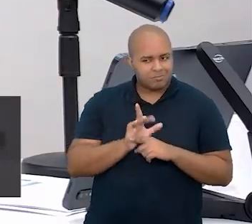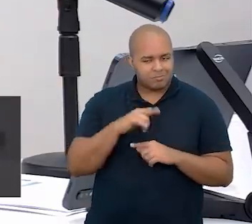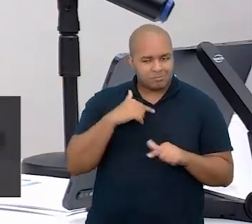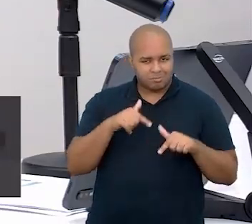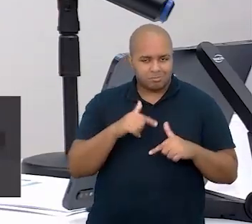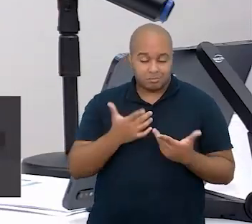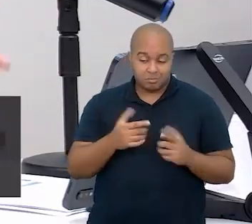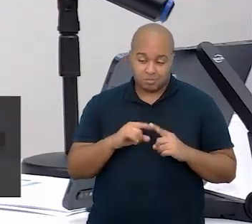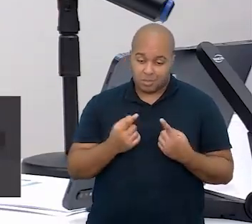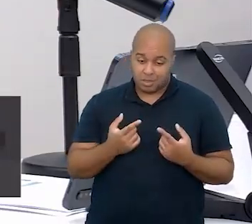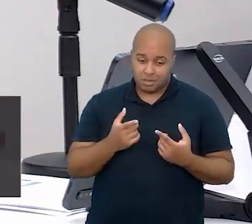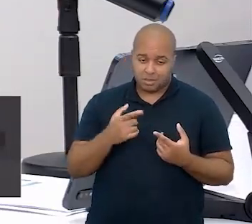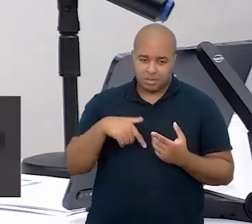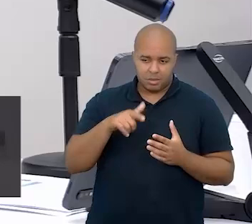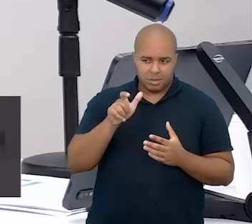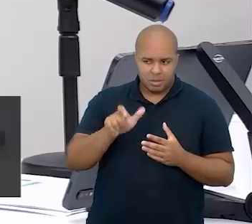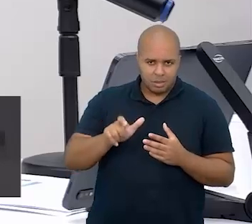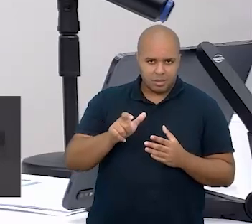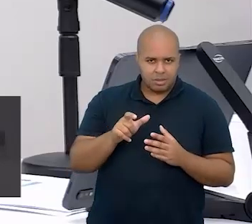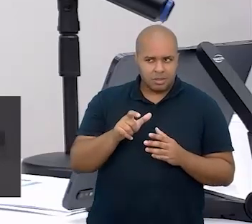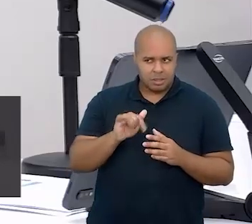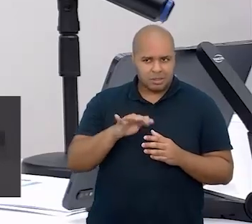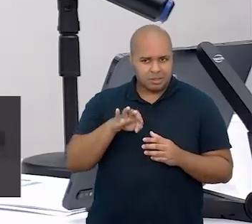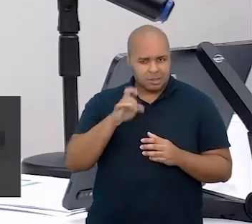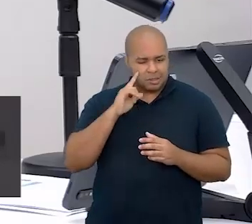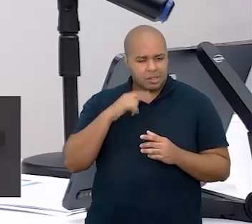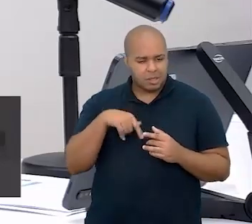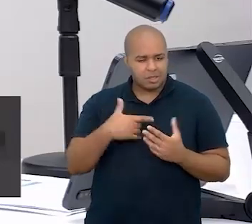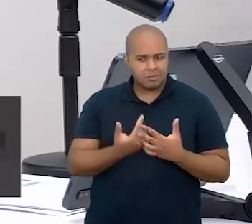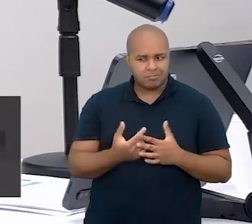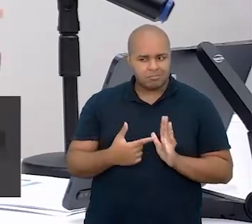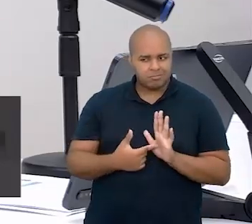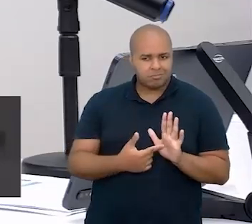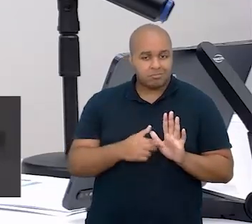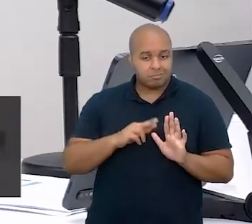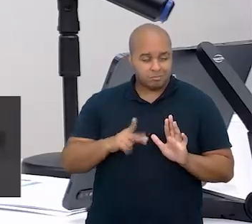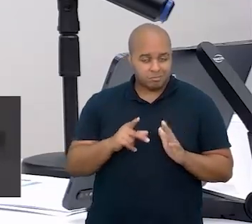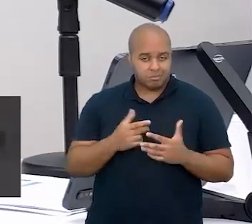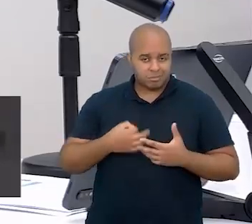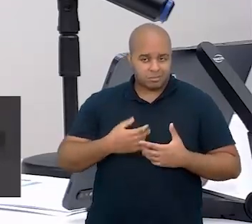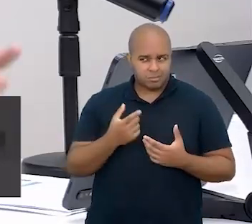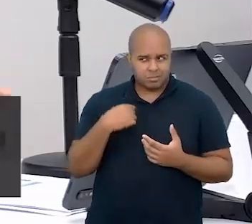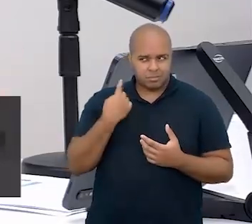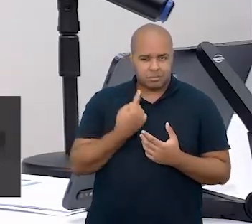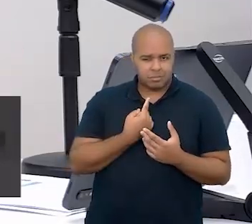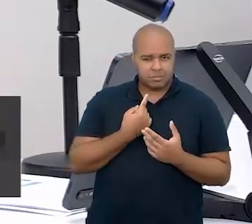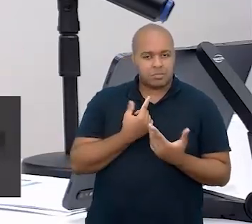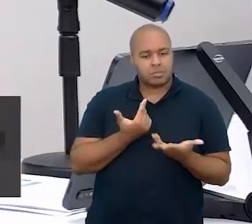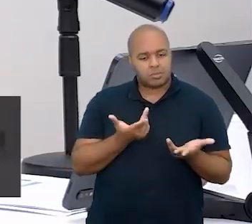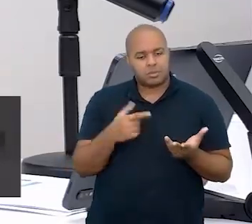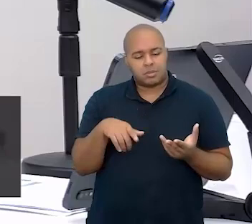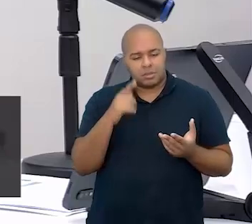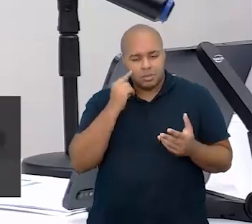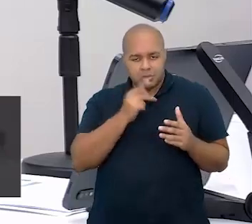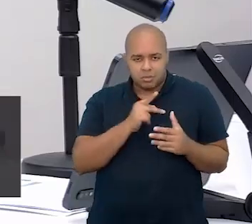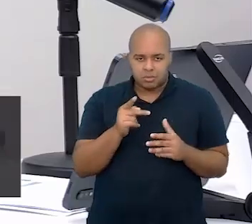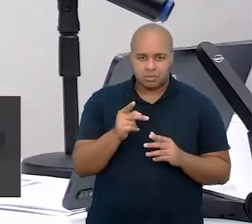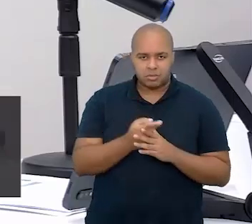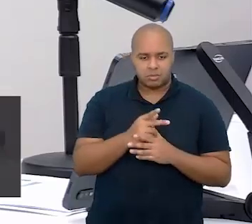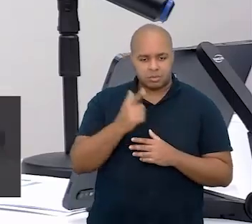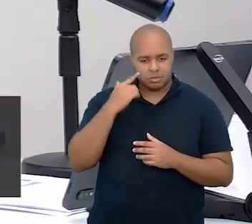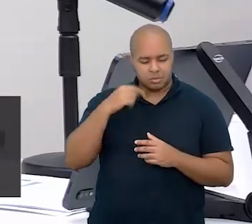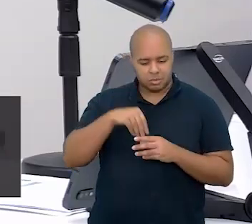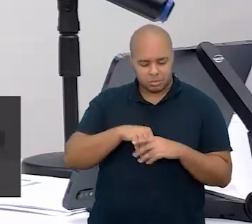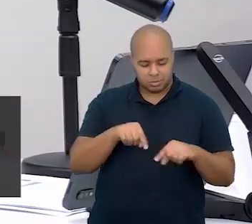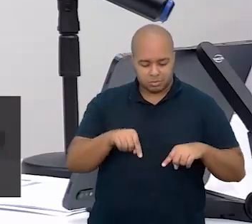trabalho. Mas esse alicerce requer posturas diferenciadas de nós, enquanto professores dentro